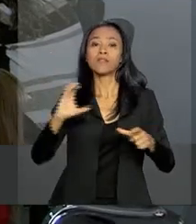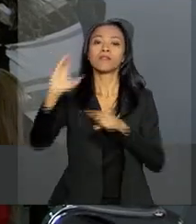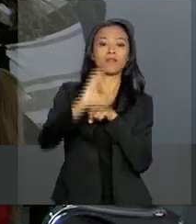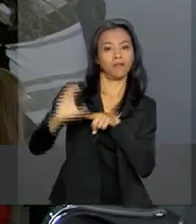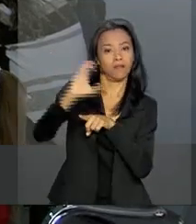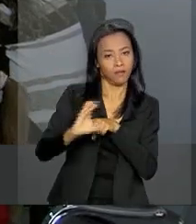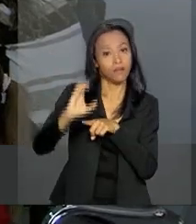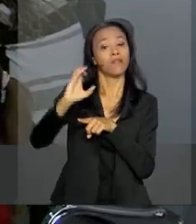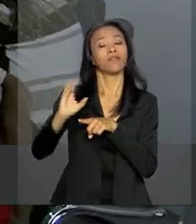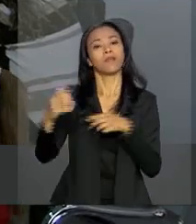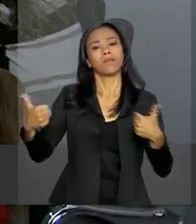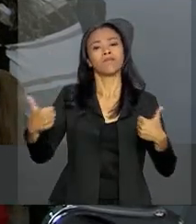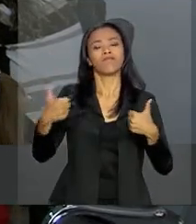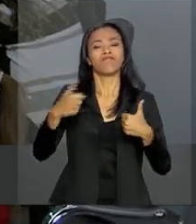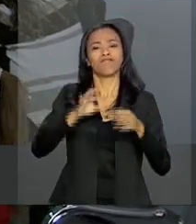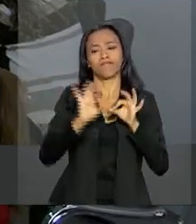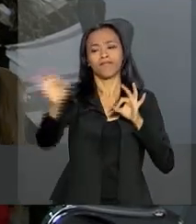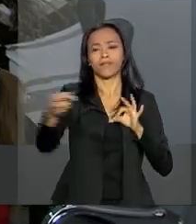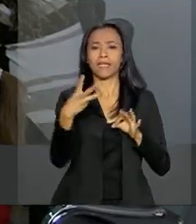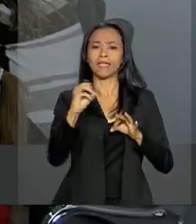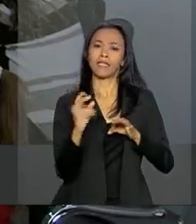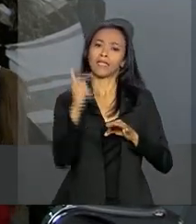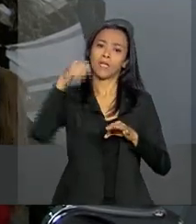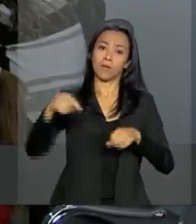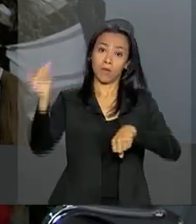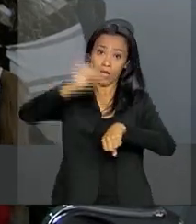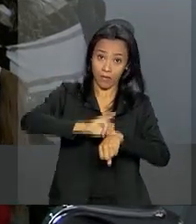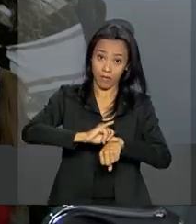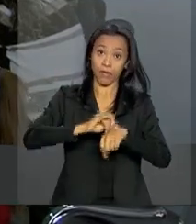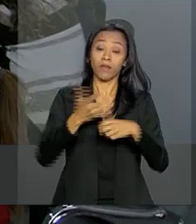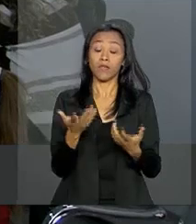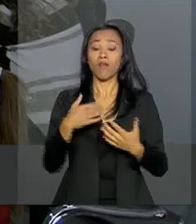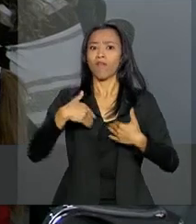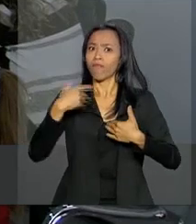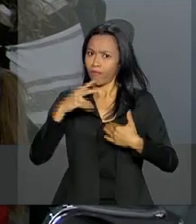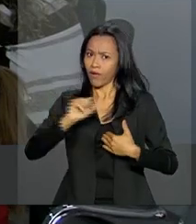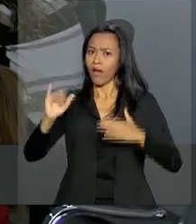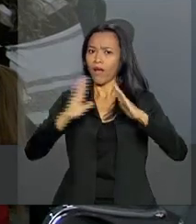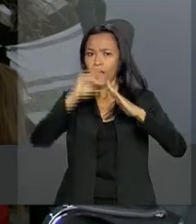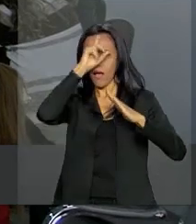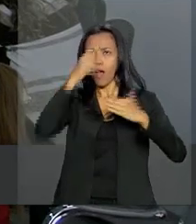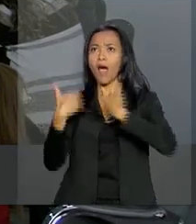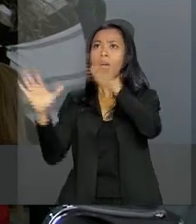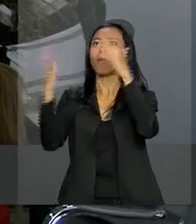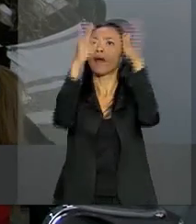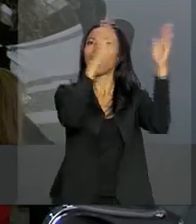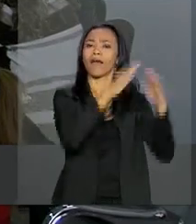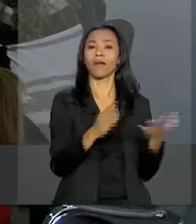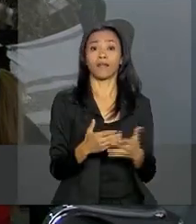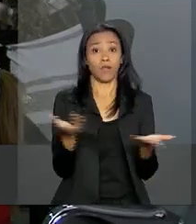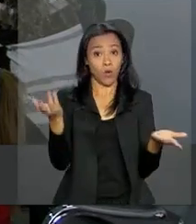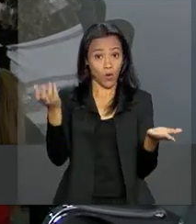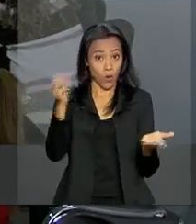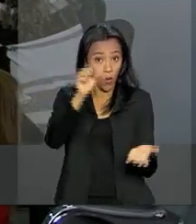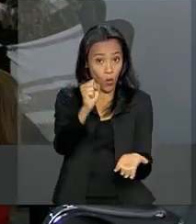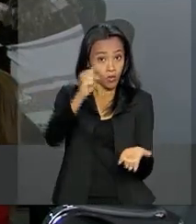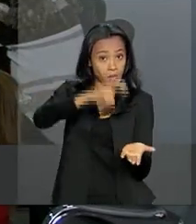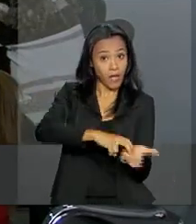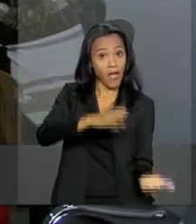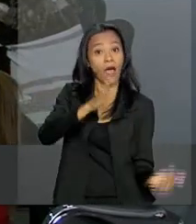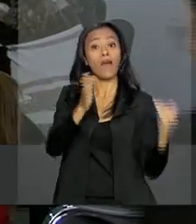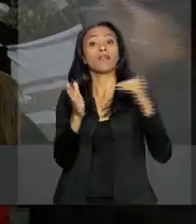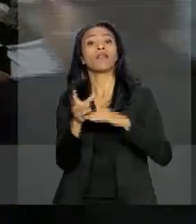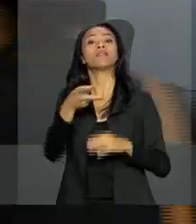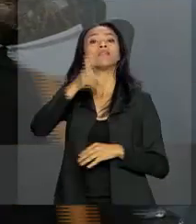36 mil unidades de saúde vão estar abertas neste sábado, desde as 8 da manhã até as 5 horas da tarde, para